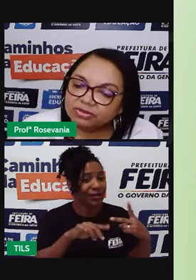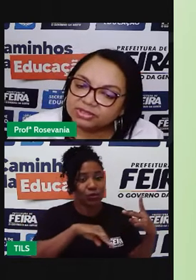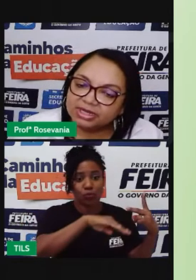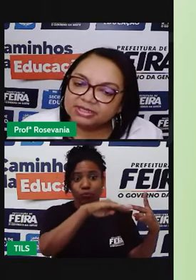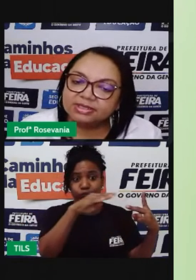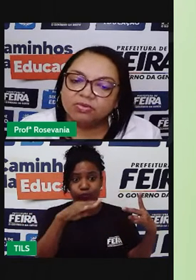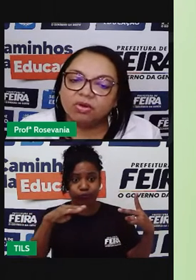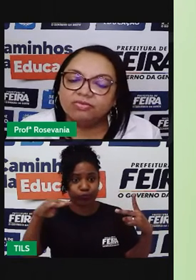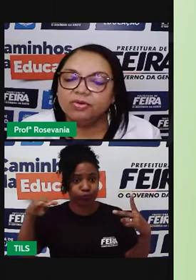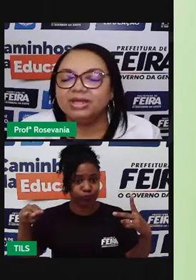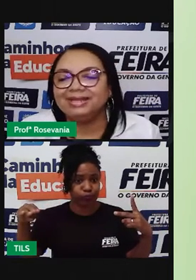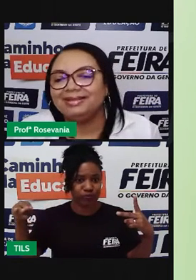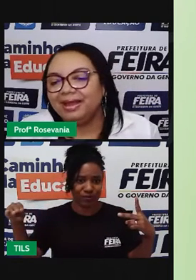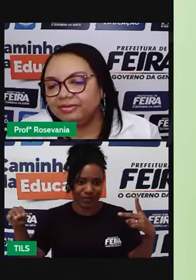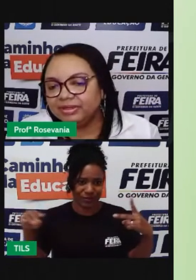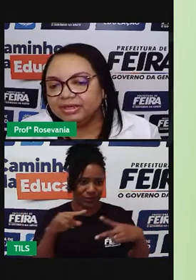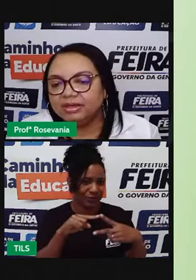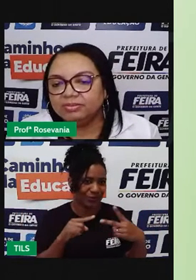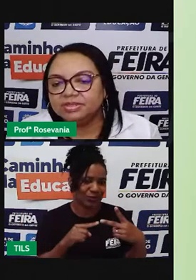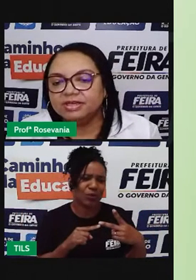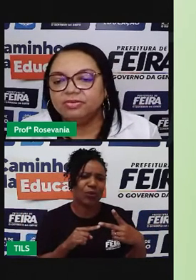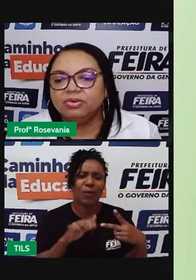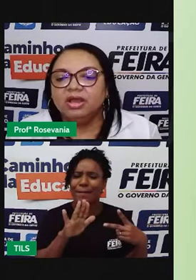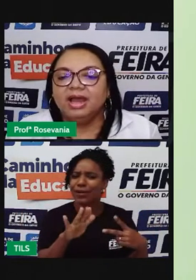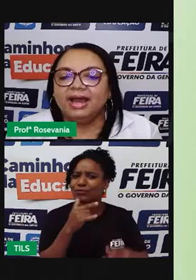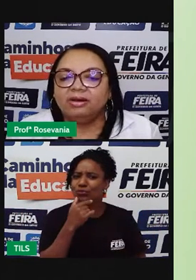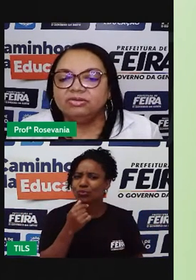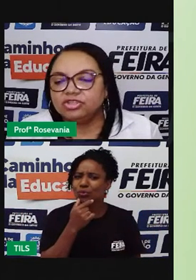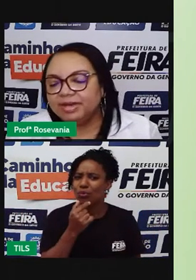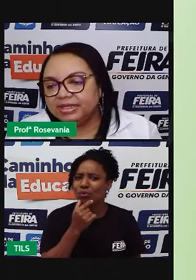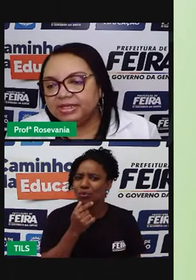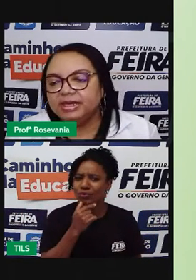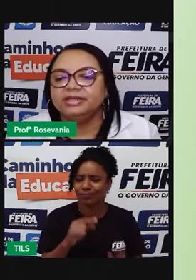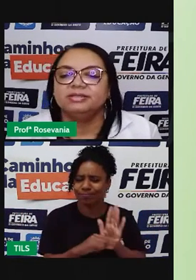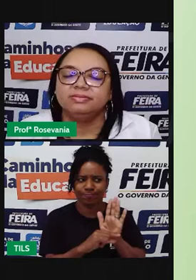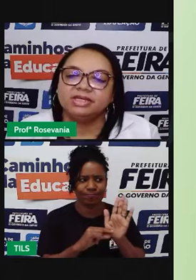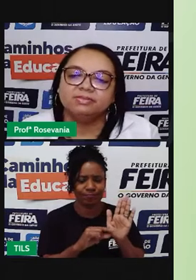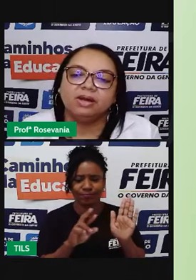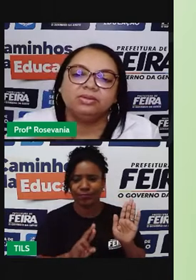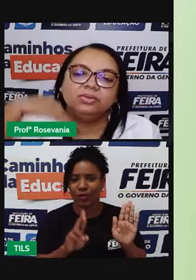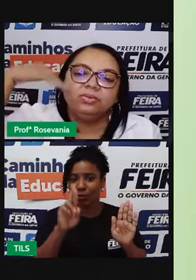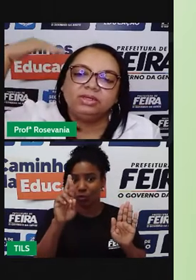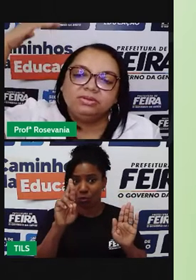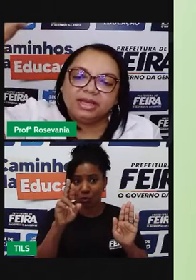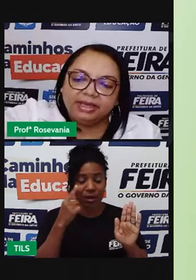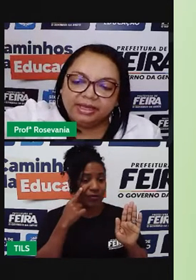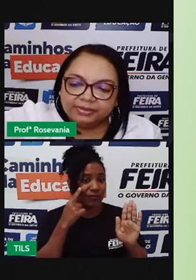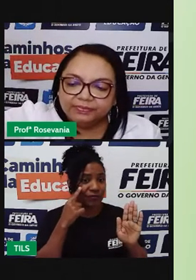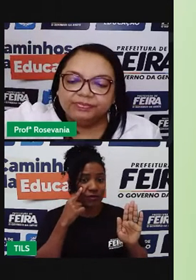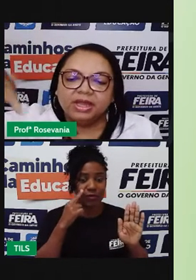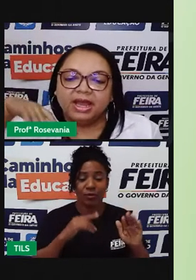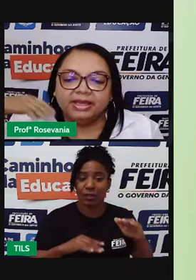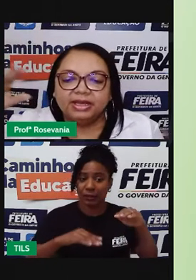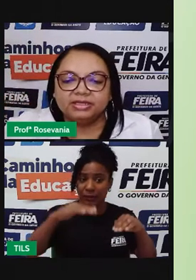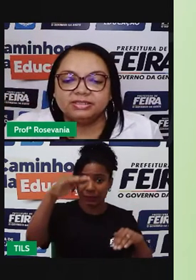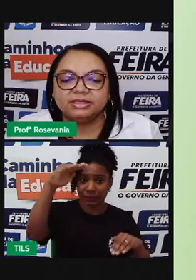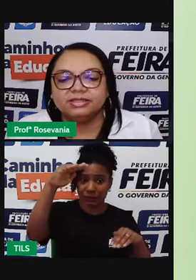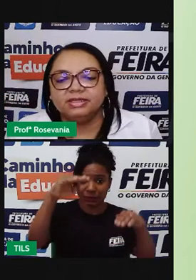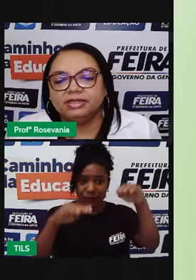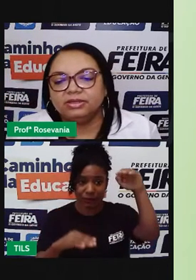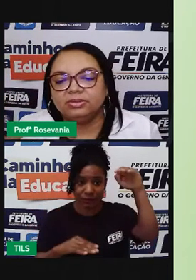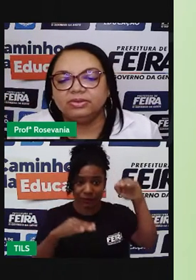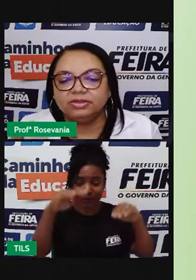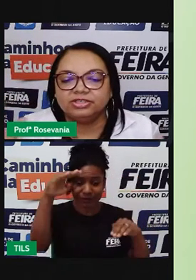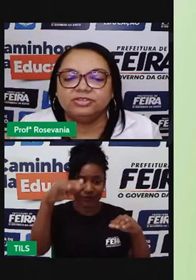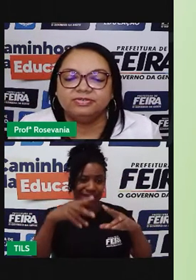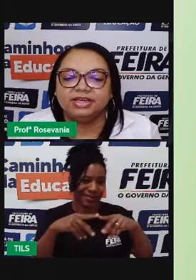levou em consideração? O foco império, né, que ele observou. A altimetria, isso mesmo, a altura do terreno. Aí, ele disse